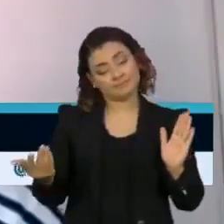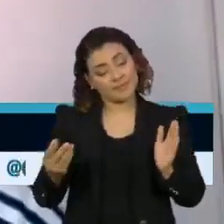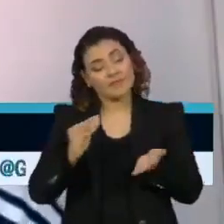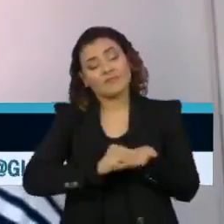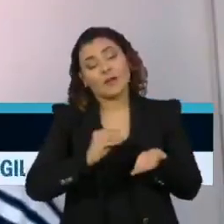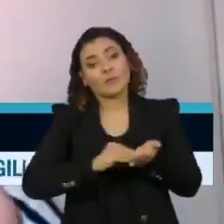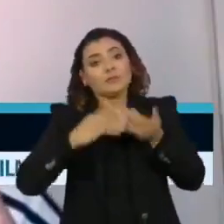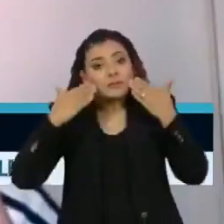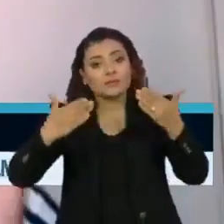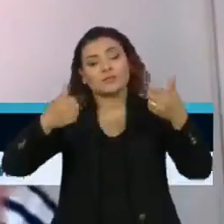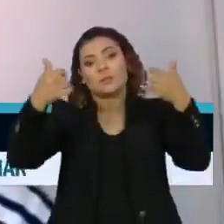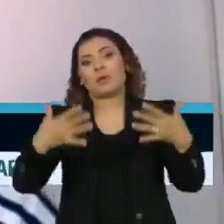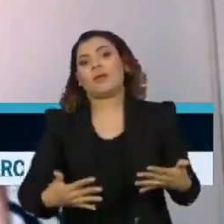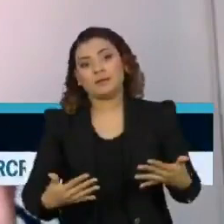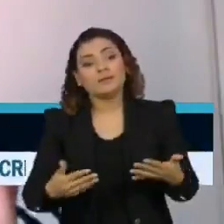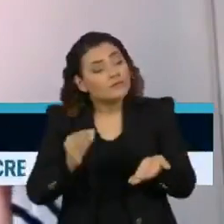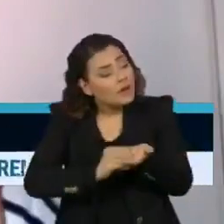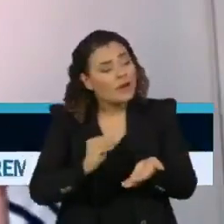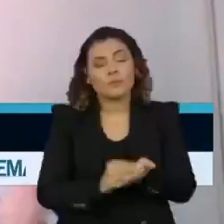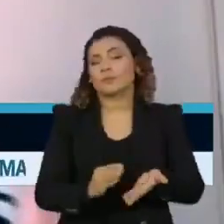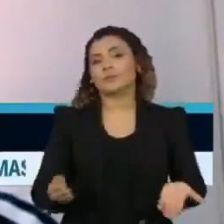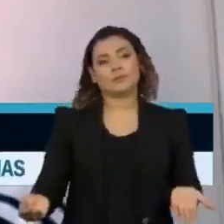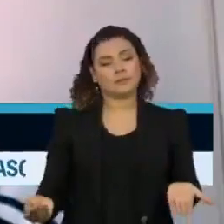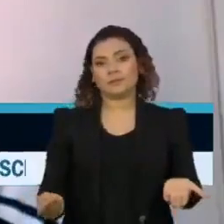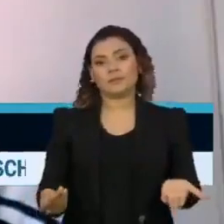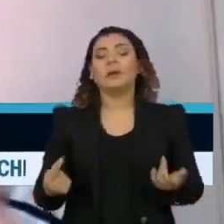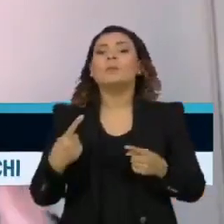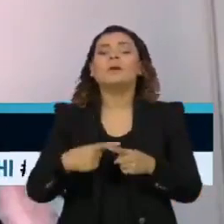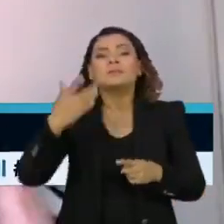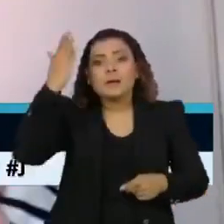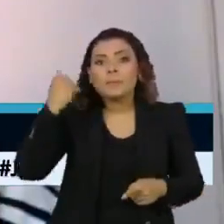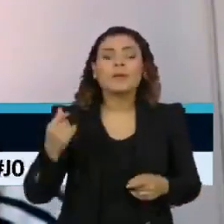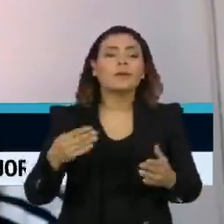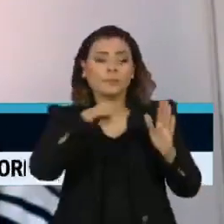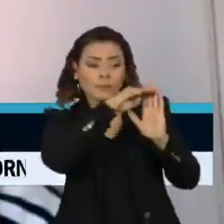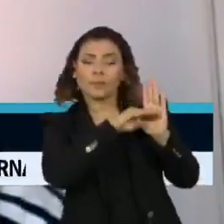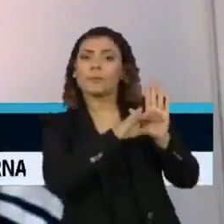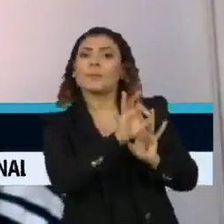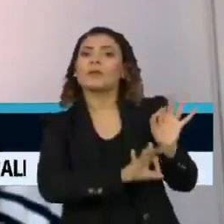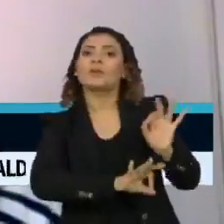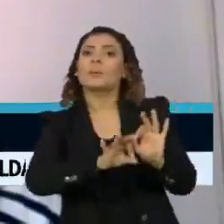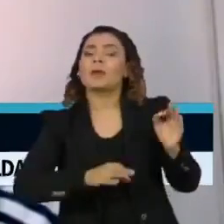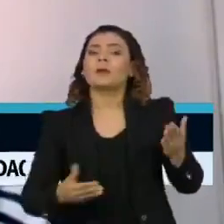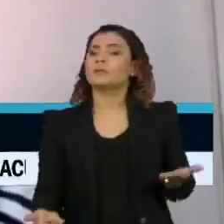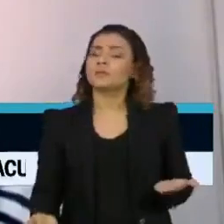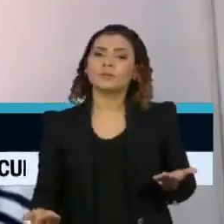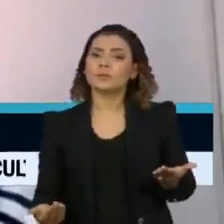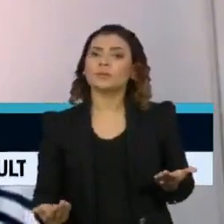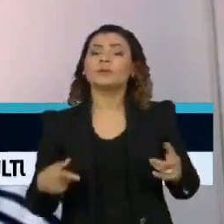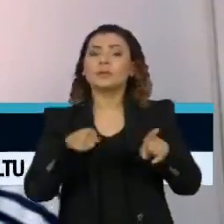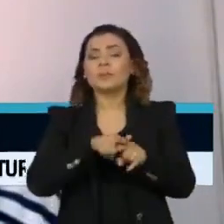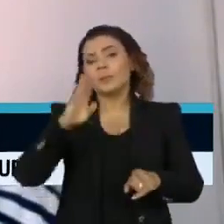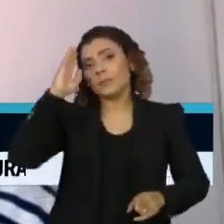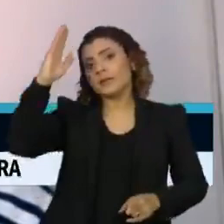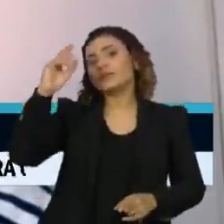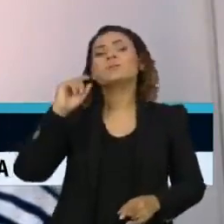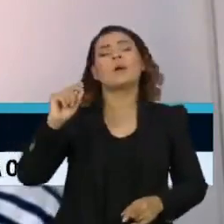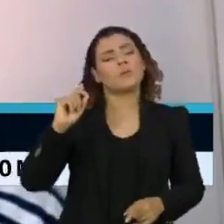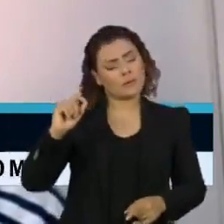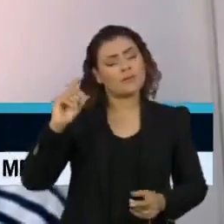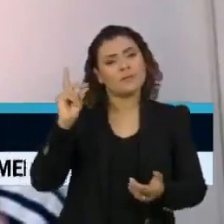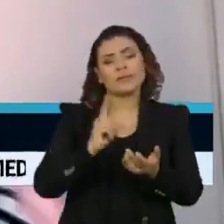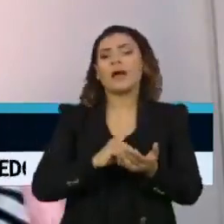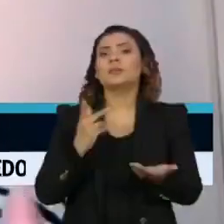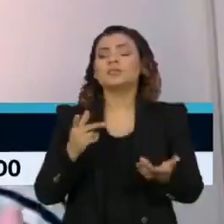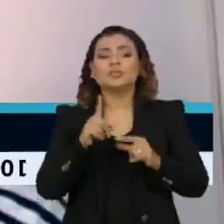transparência, a falta de clareza a respeito da vinculação ao planejamento e sobretudo esse caráter um tanto